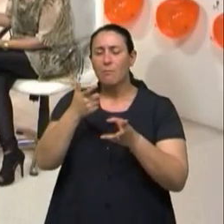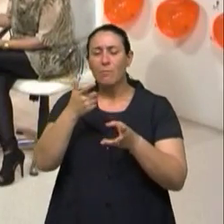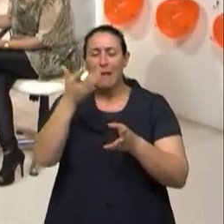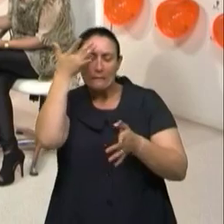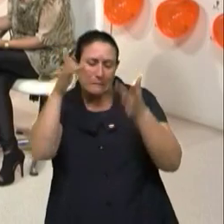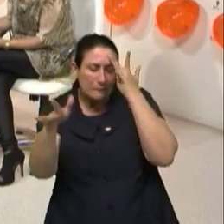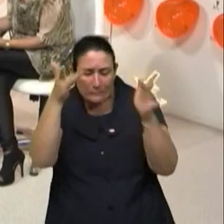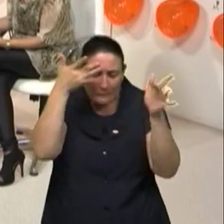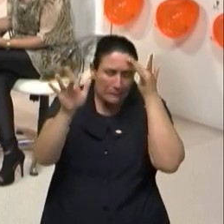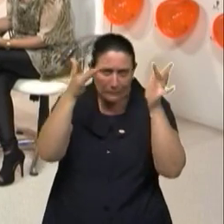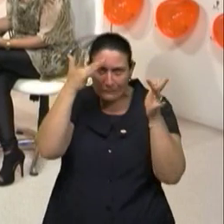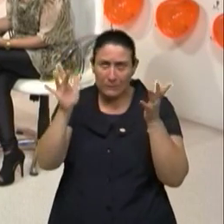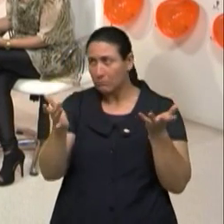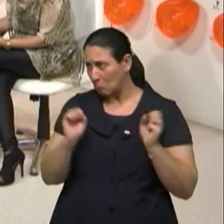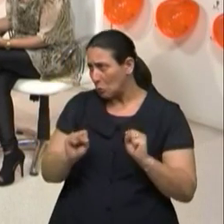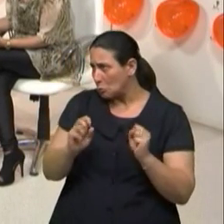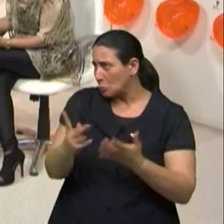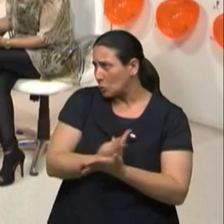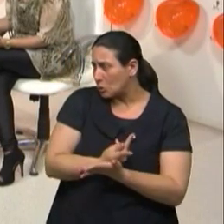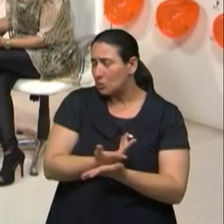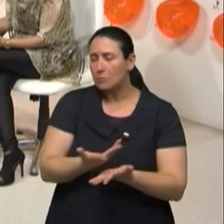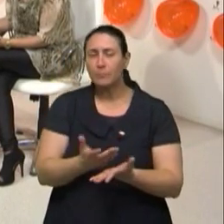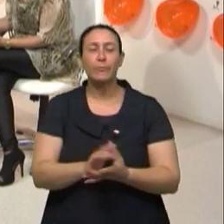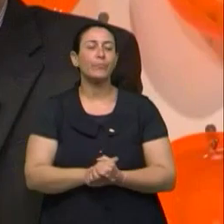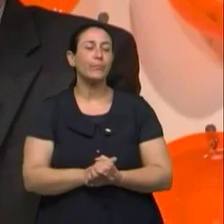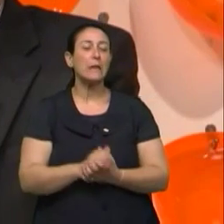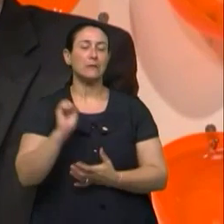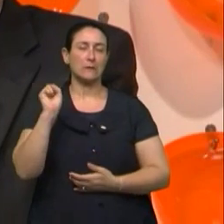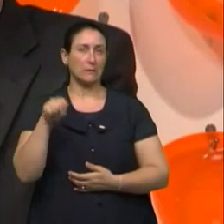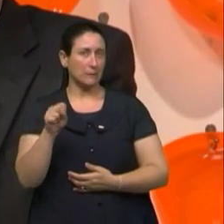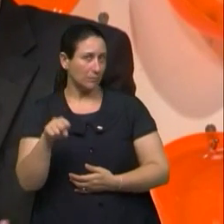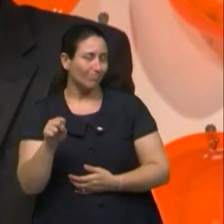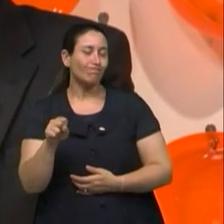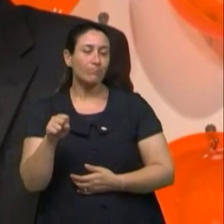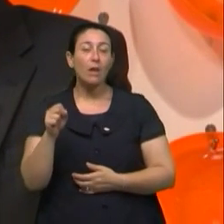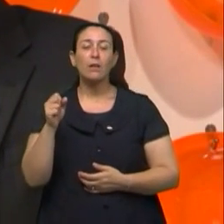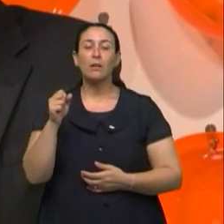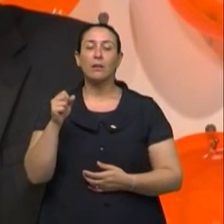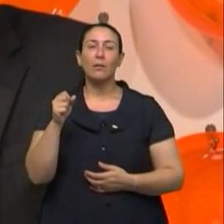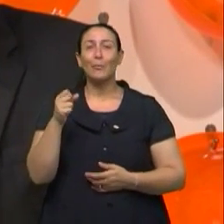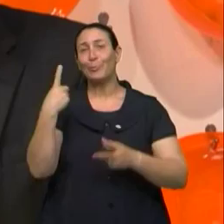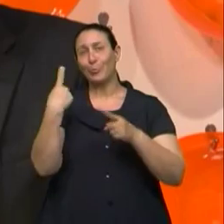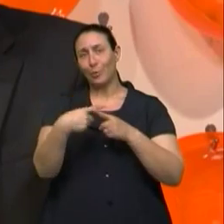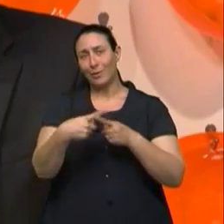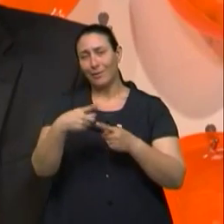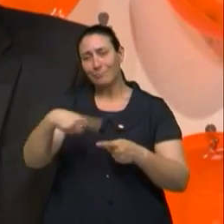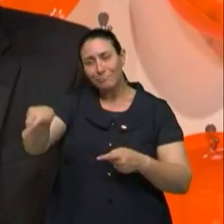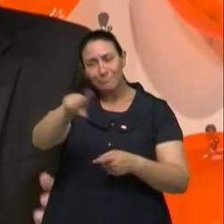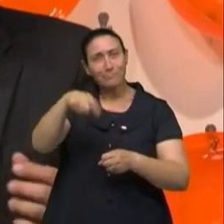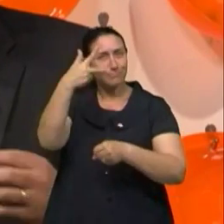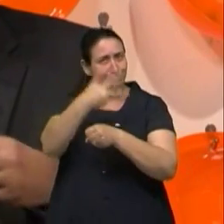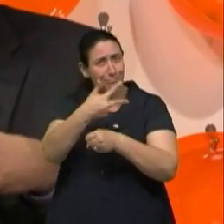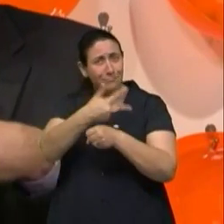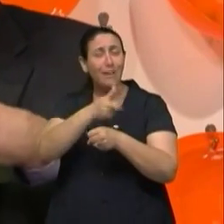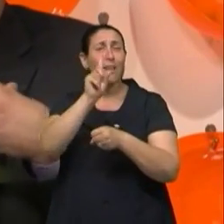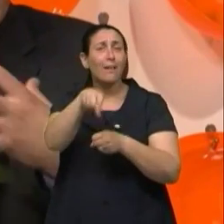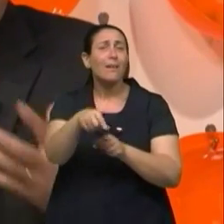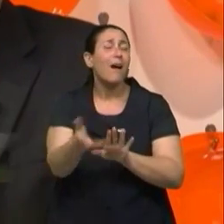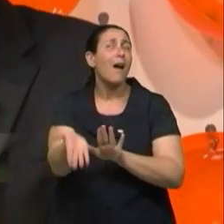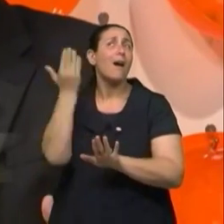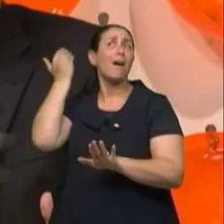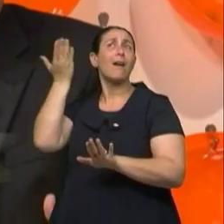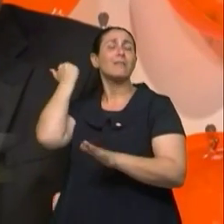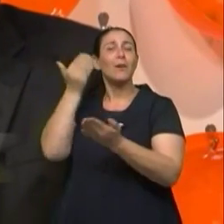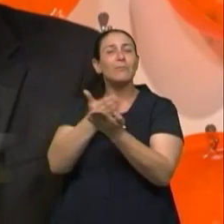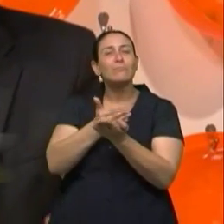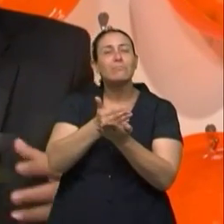principal proteção? Com certeza, né? Porque é uma geração que não pegou